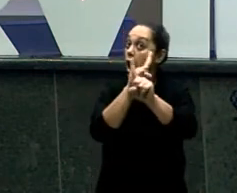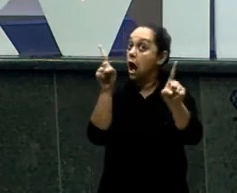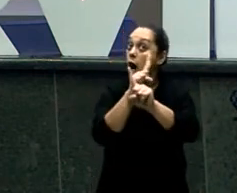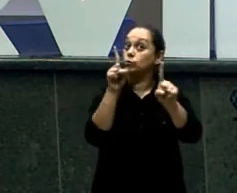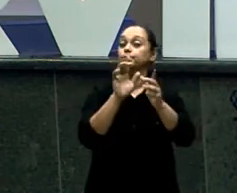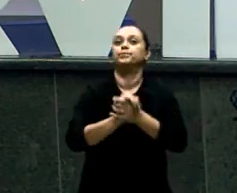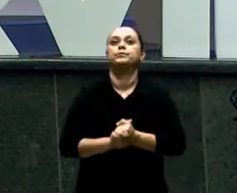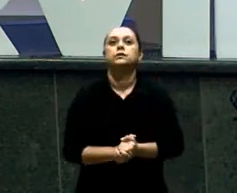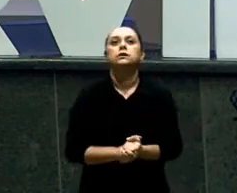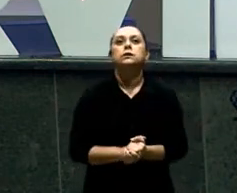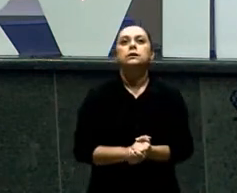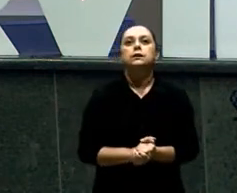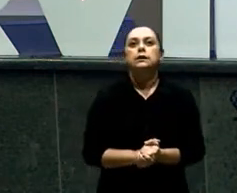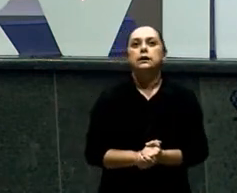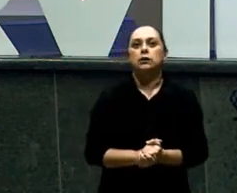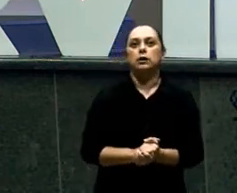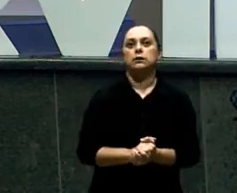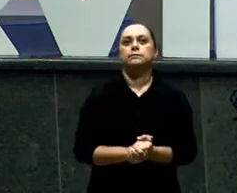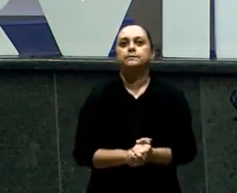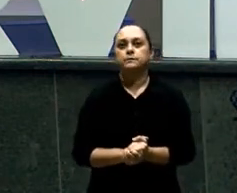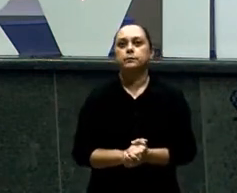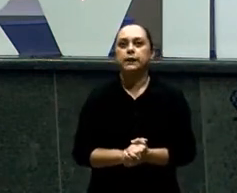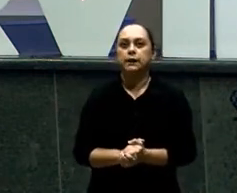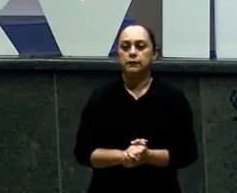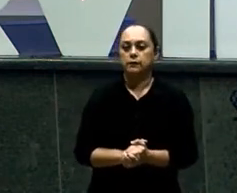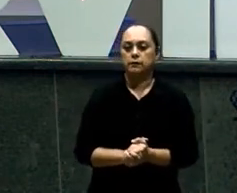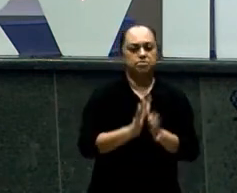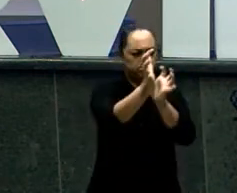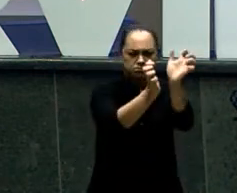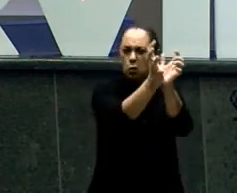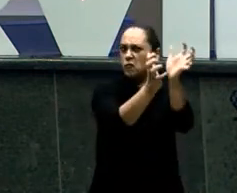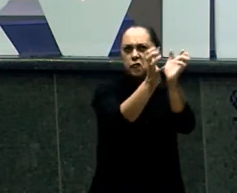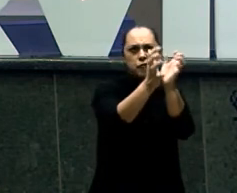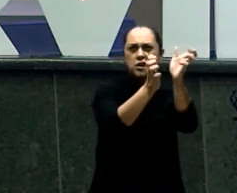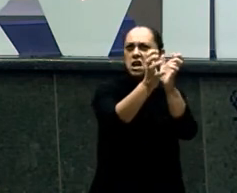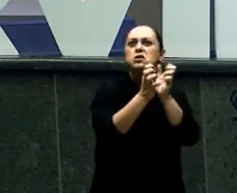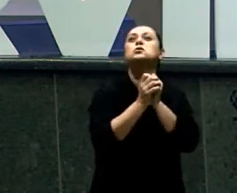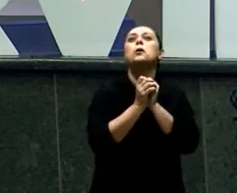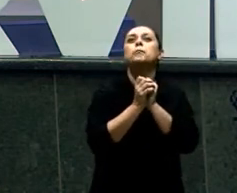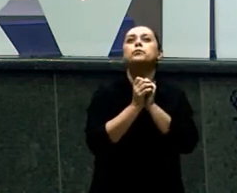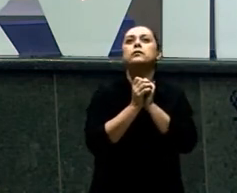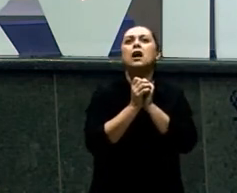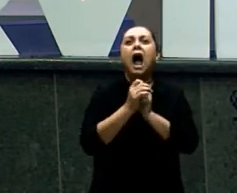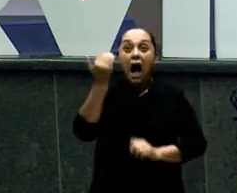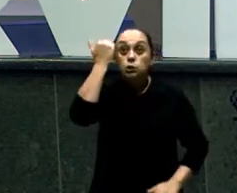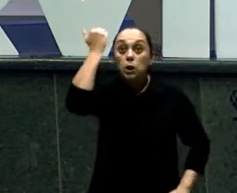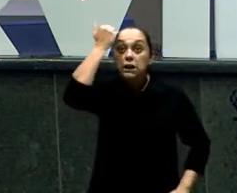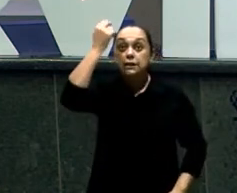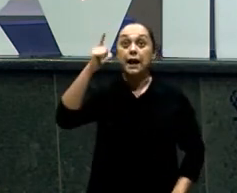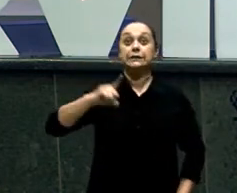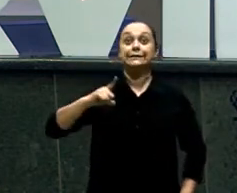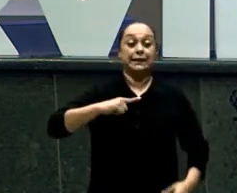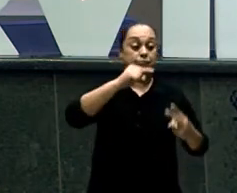Qual Conflitos Todo adolescente Enfrenta Três conflitos Quantos conflitos?